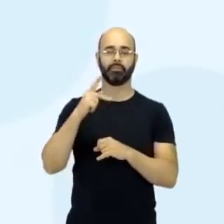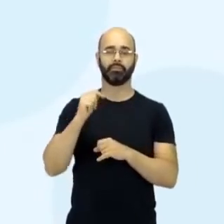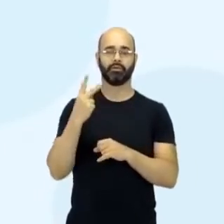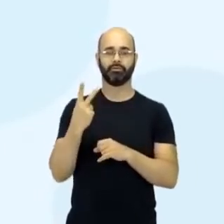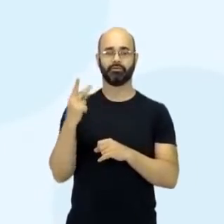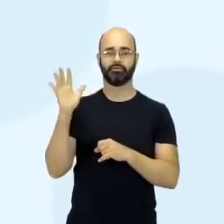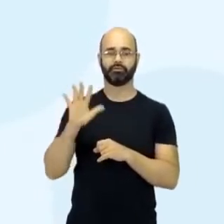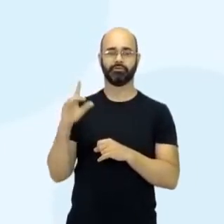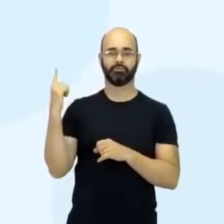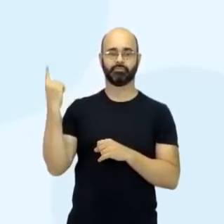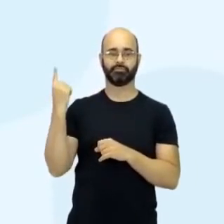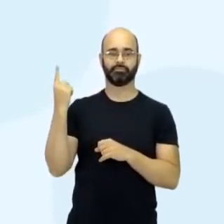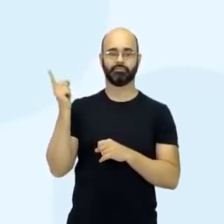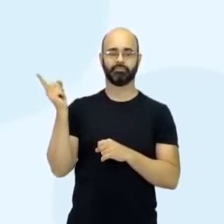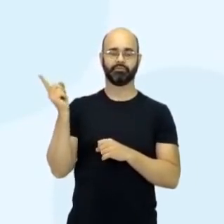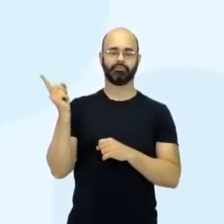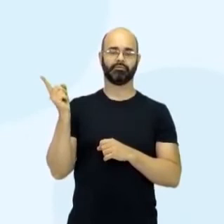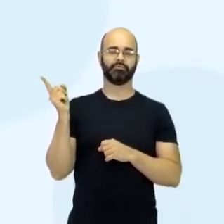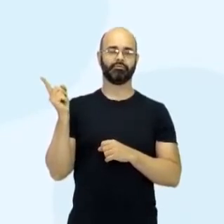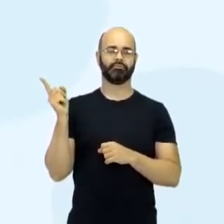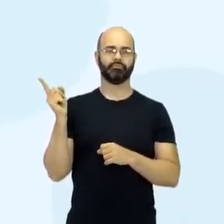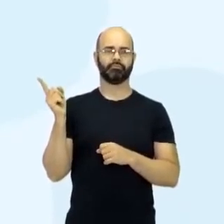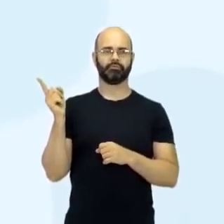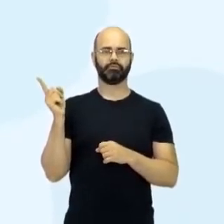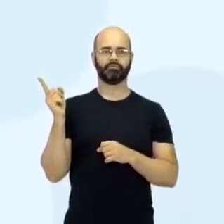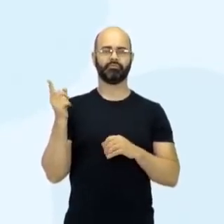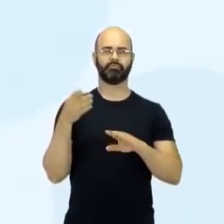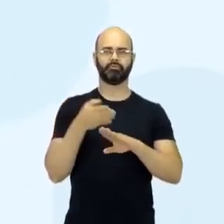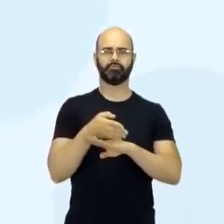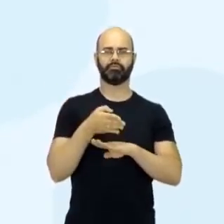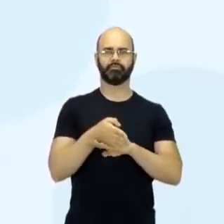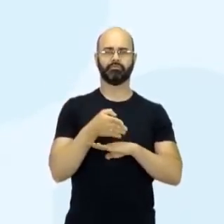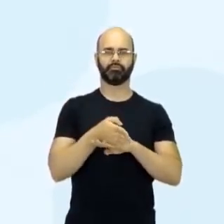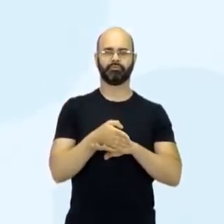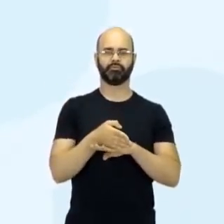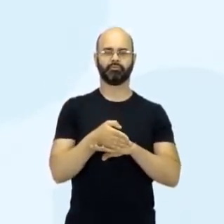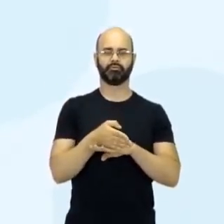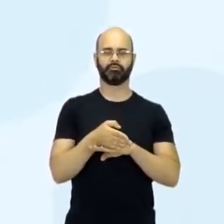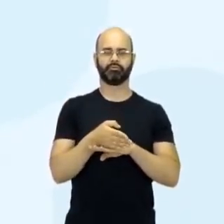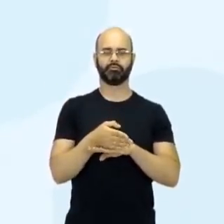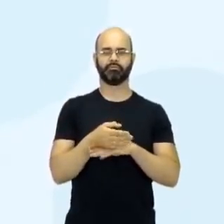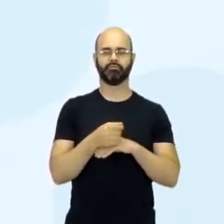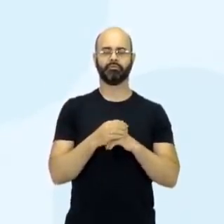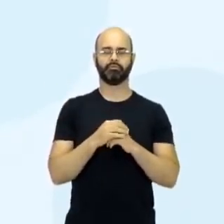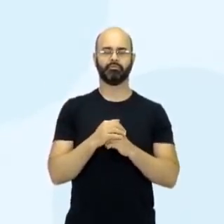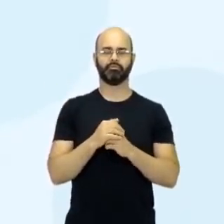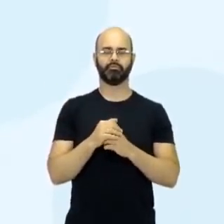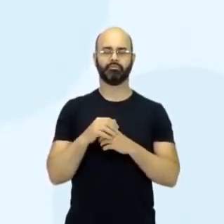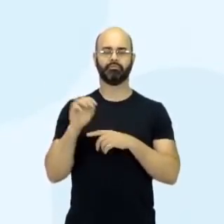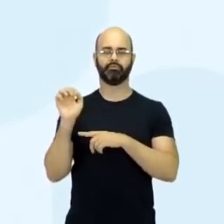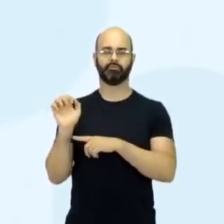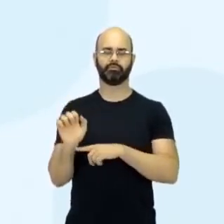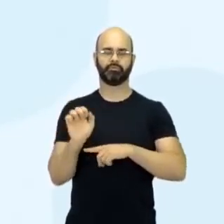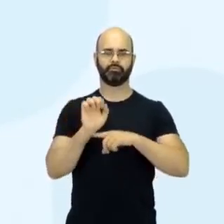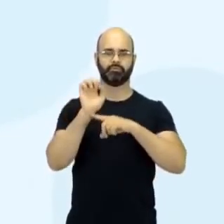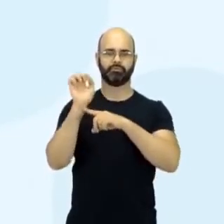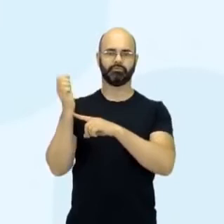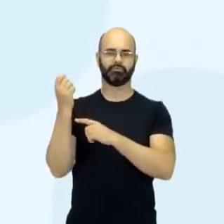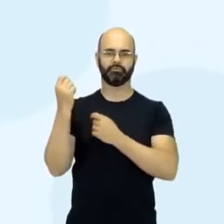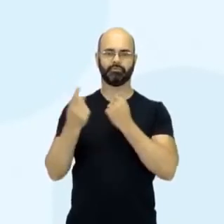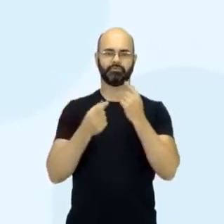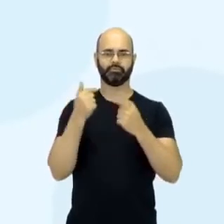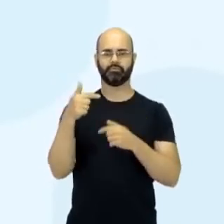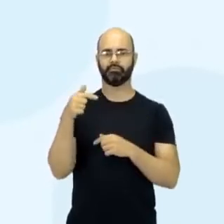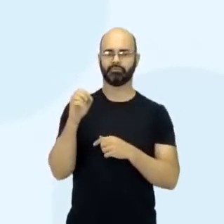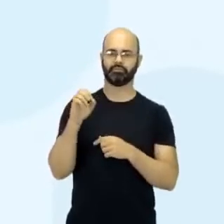internet, o primeiro aí da internet que tem acessos, né, aí alguns estados aí já estão aí no patamar de